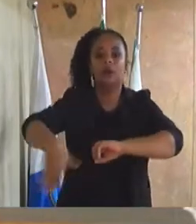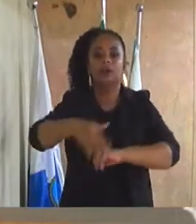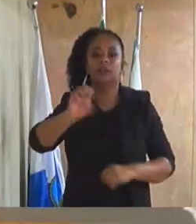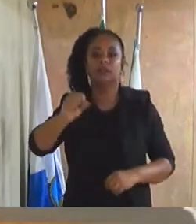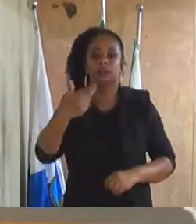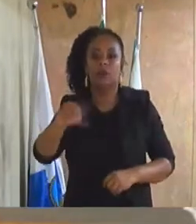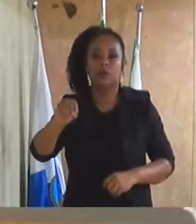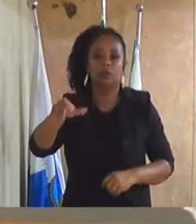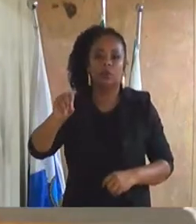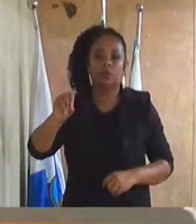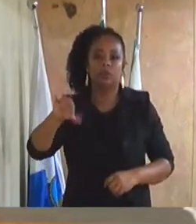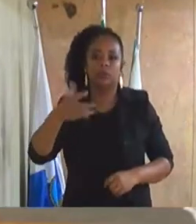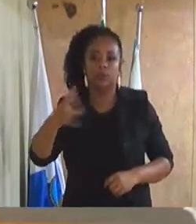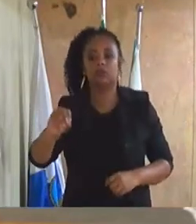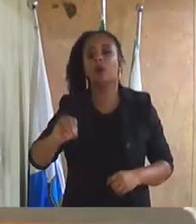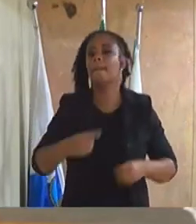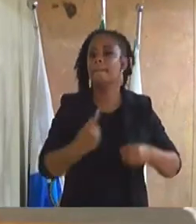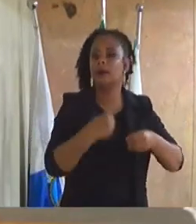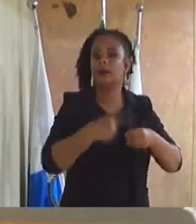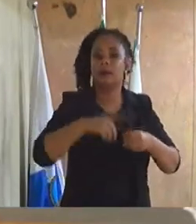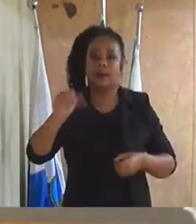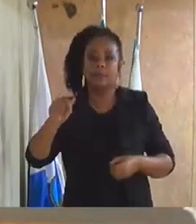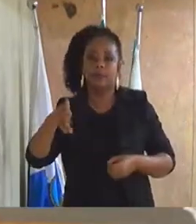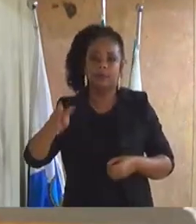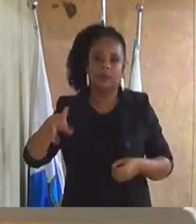Parco Capivari, quarto distrito deste município.